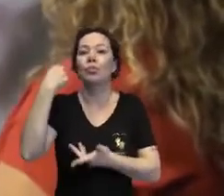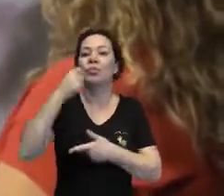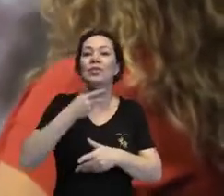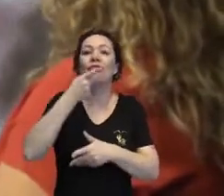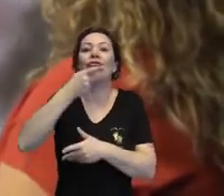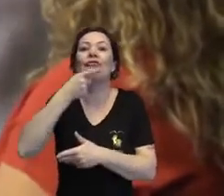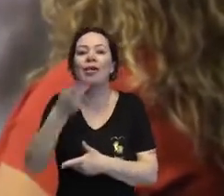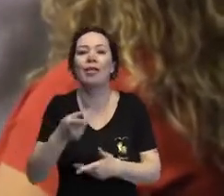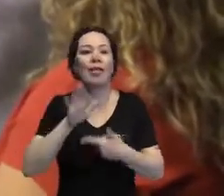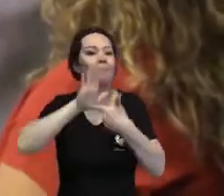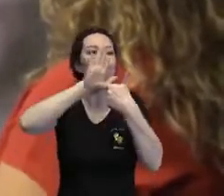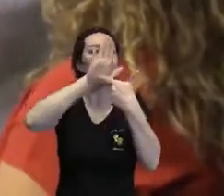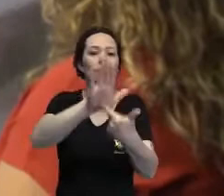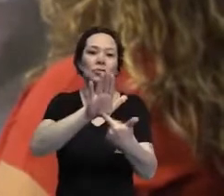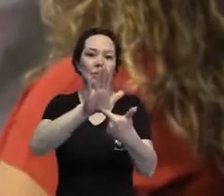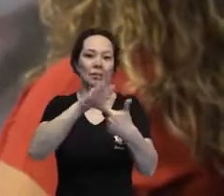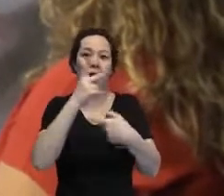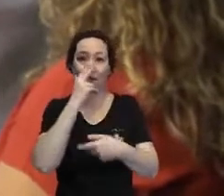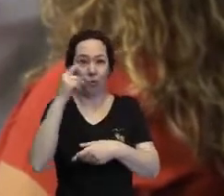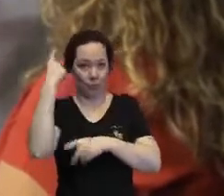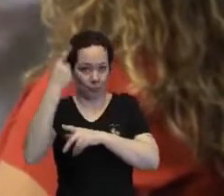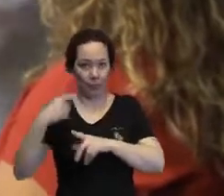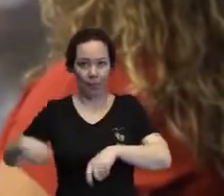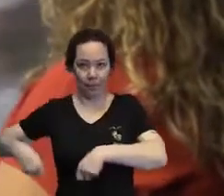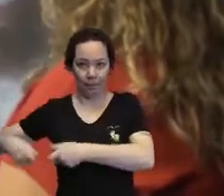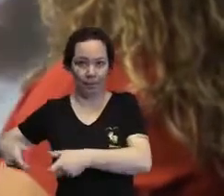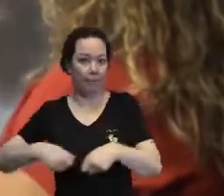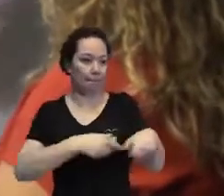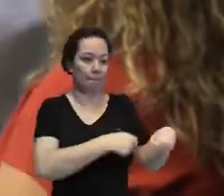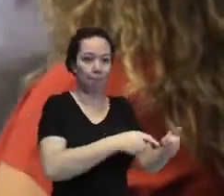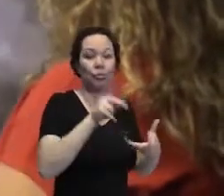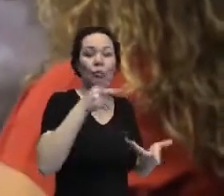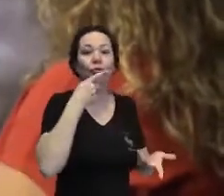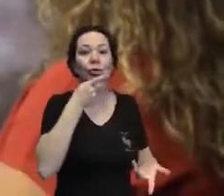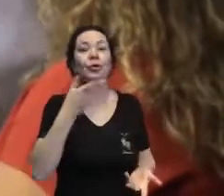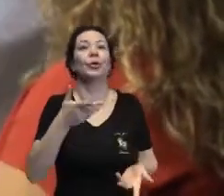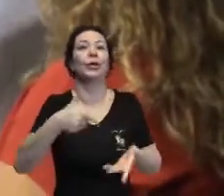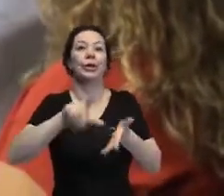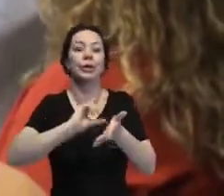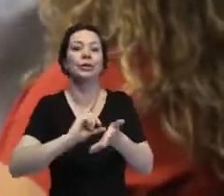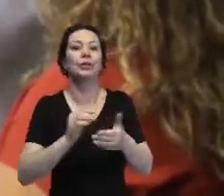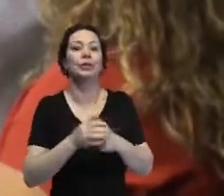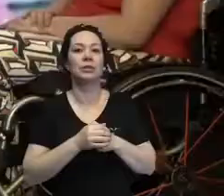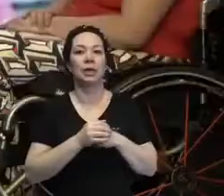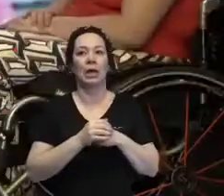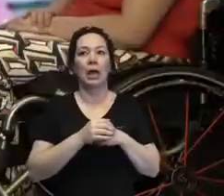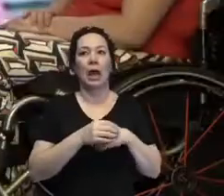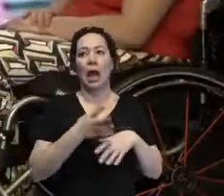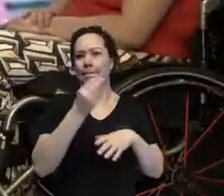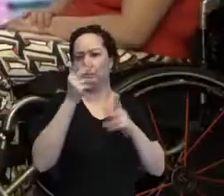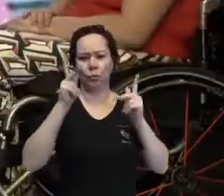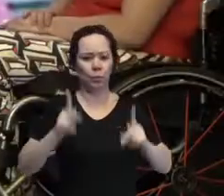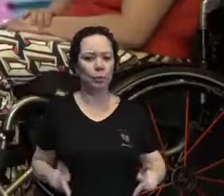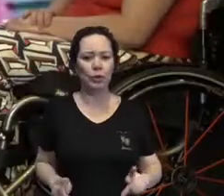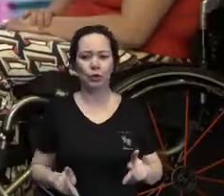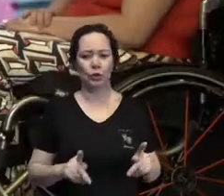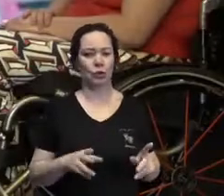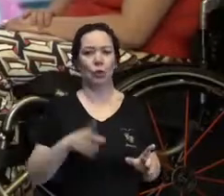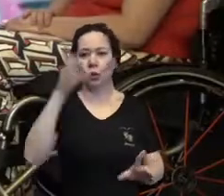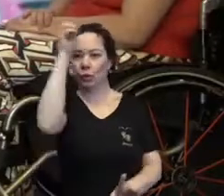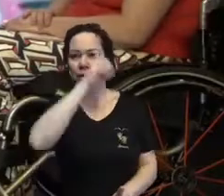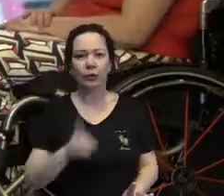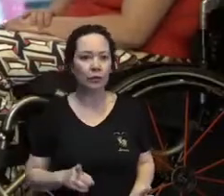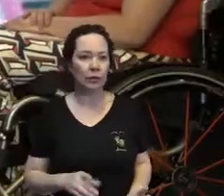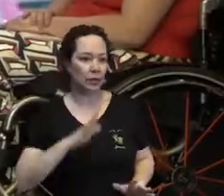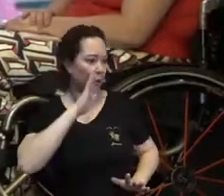Quando você fala, Tabata, sobre não ver esses, né, as pessoas, muitas pessoas com deficiência que não saem